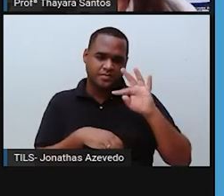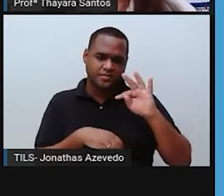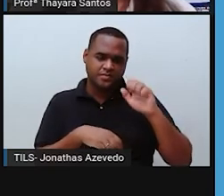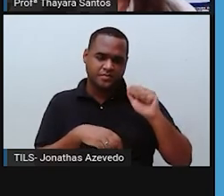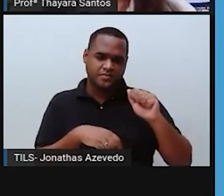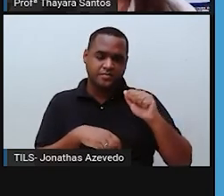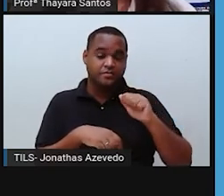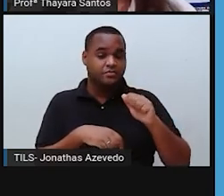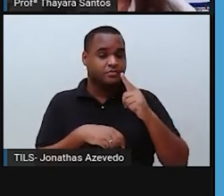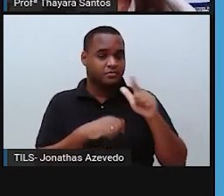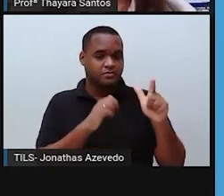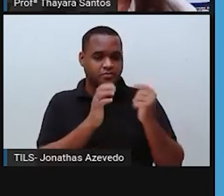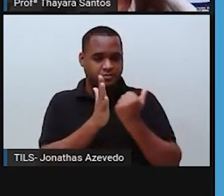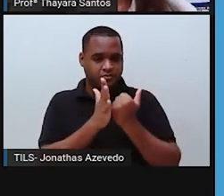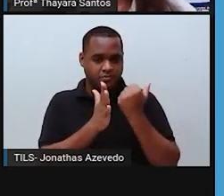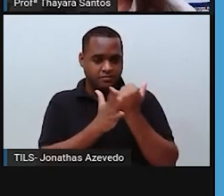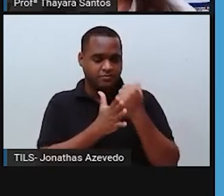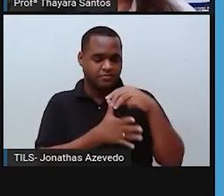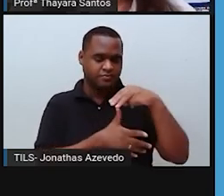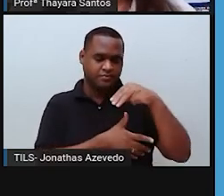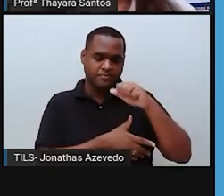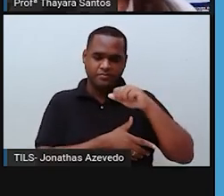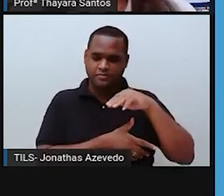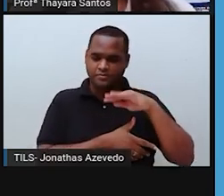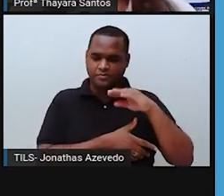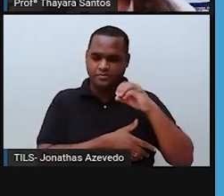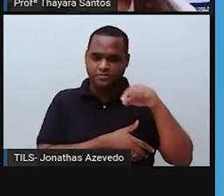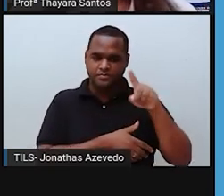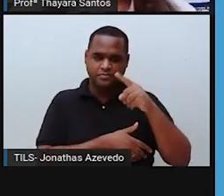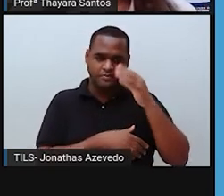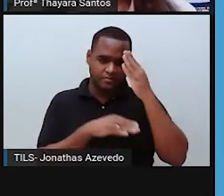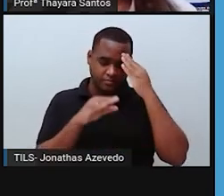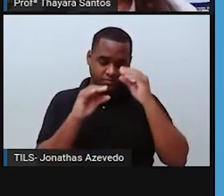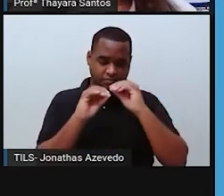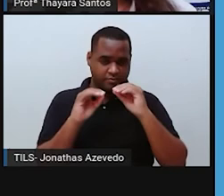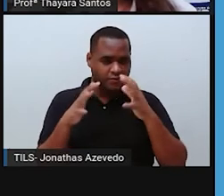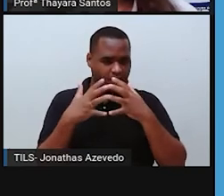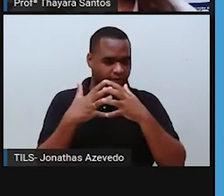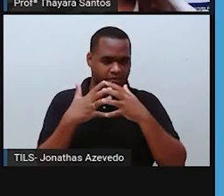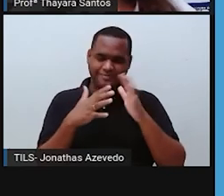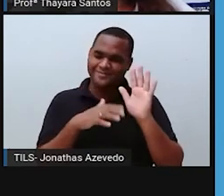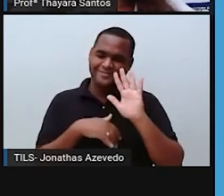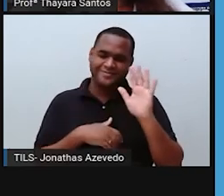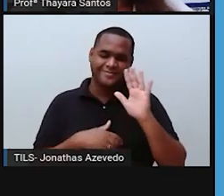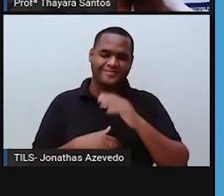mais a parte superior do manto. Só para vocês não se confundirem aí do outro lado.